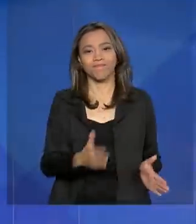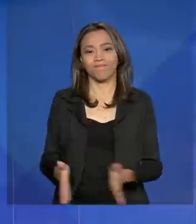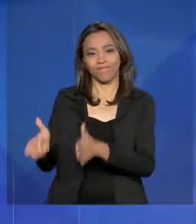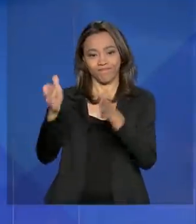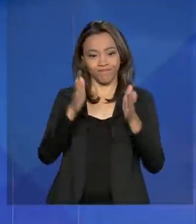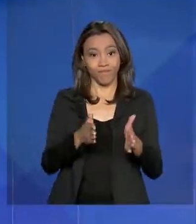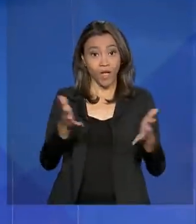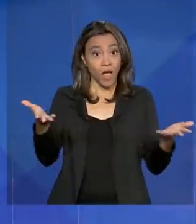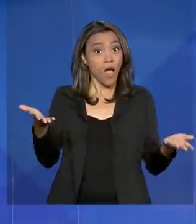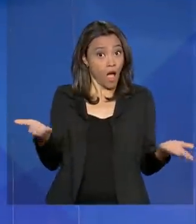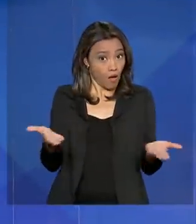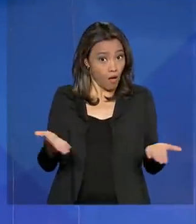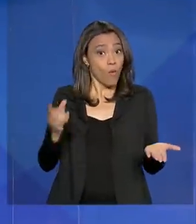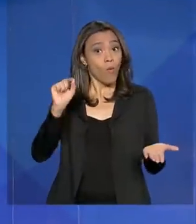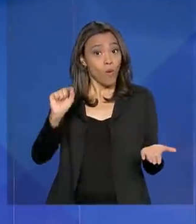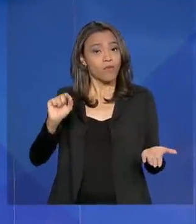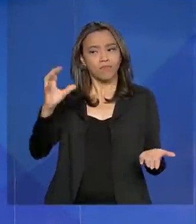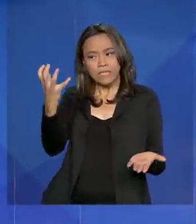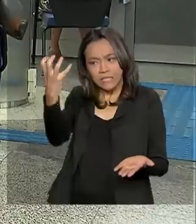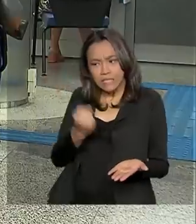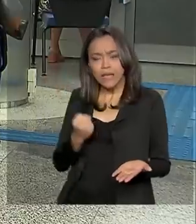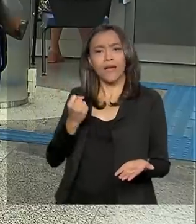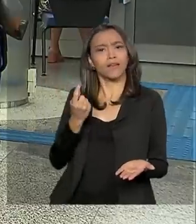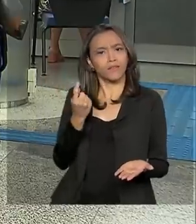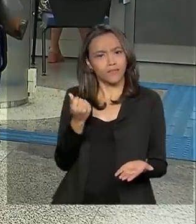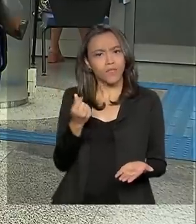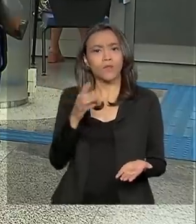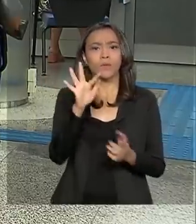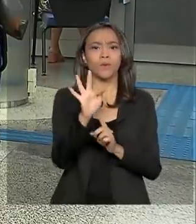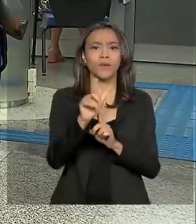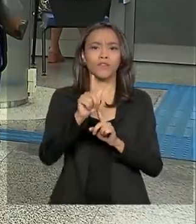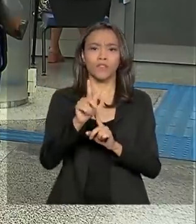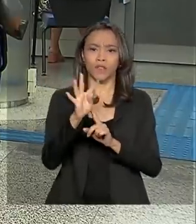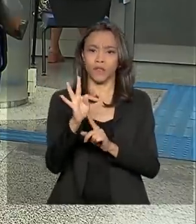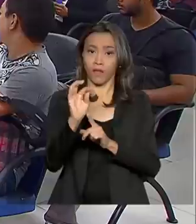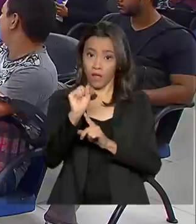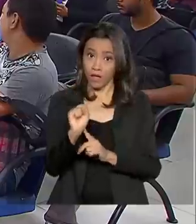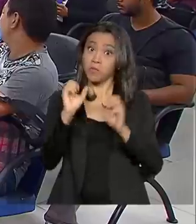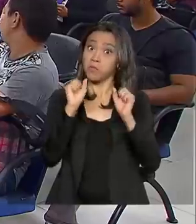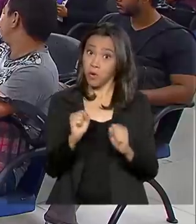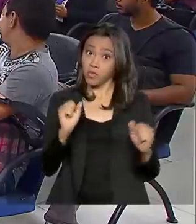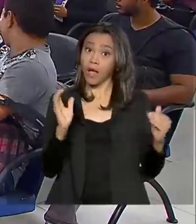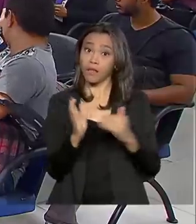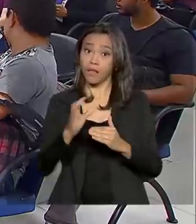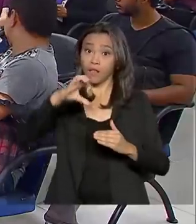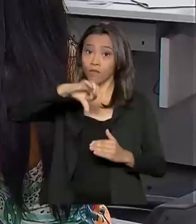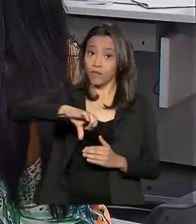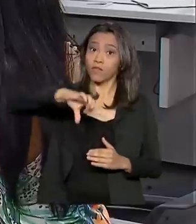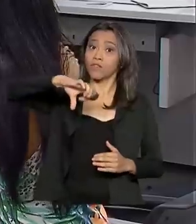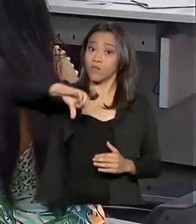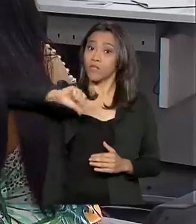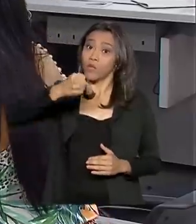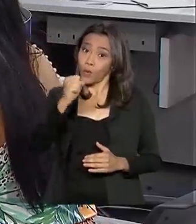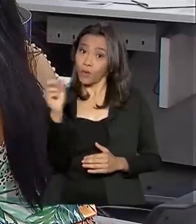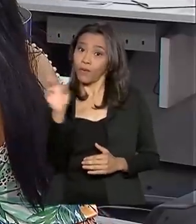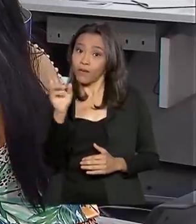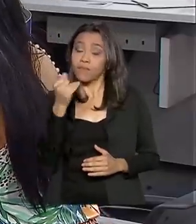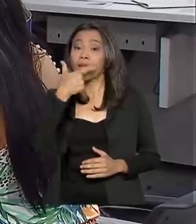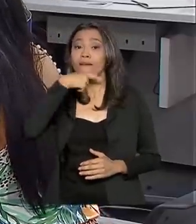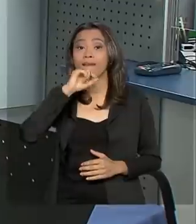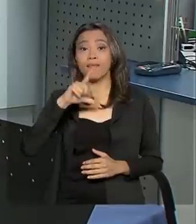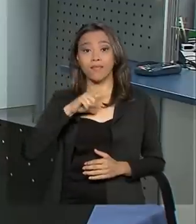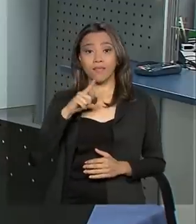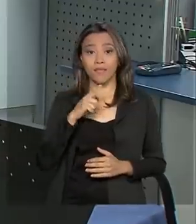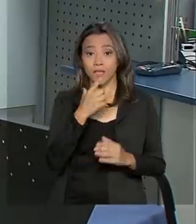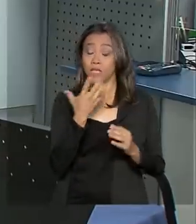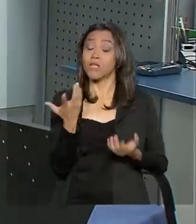A partir de agora, saque imediato das contas do FGTS pode chegar a R$ 998,00 para quem tem saldo